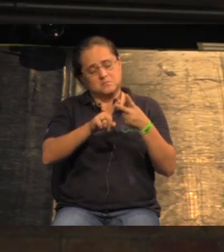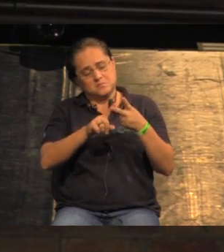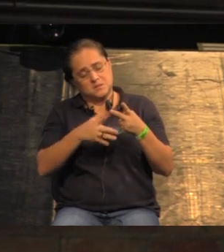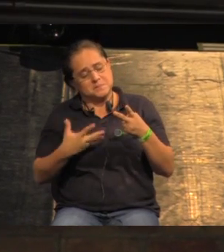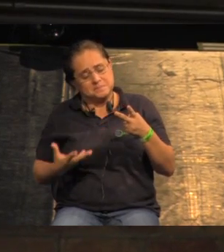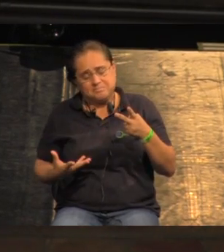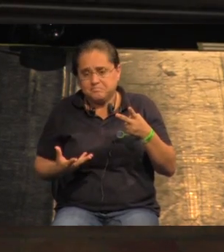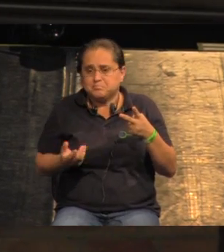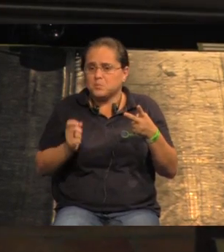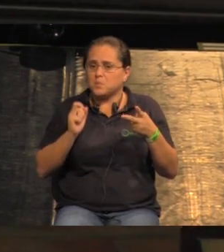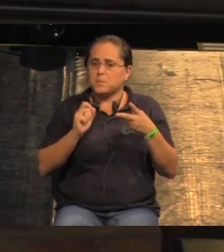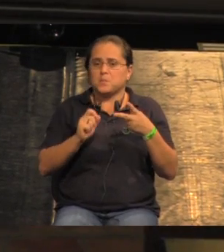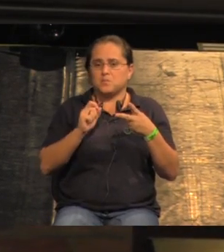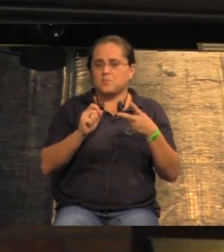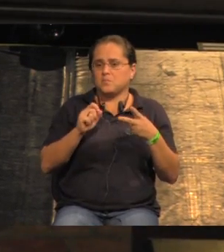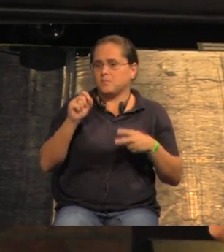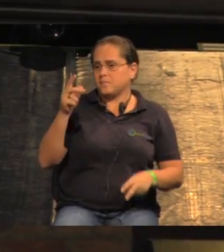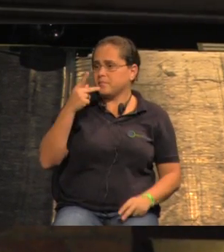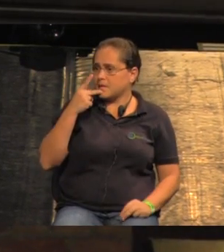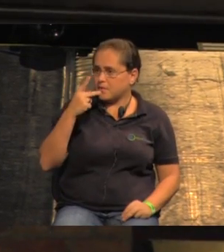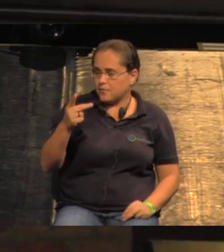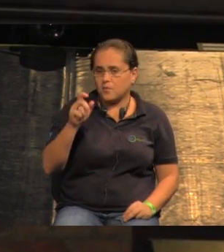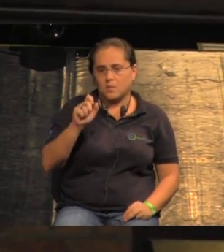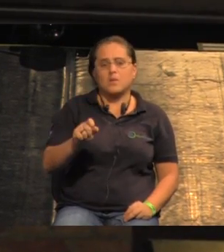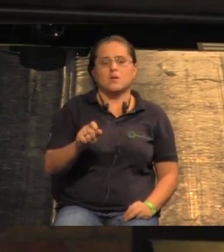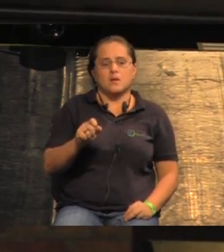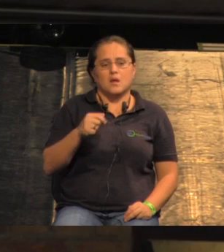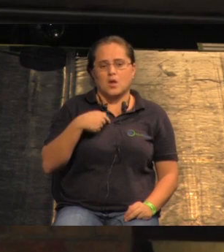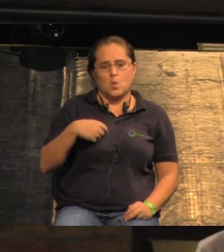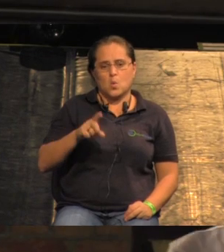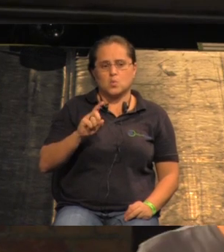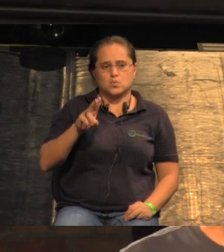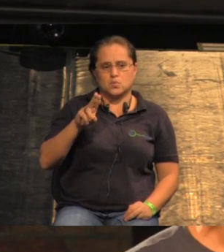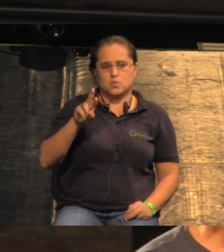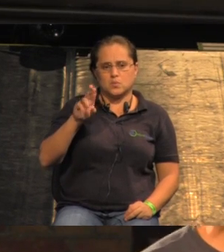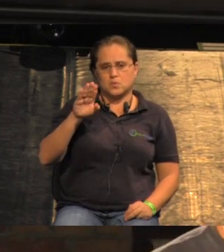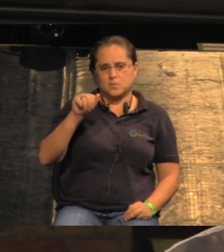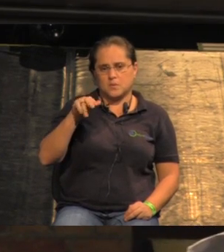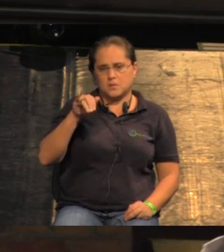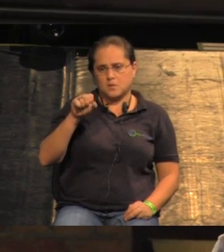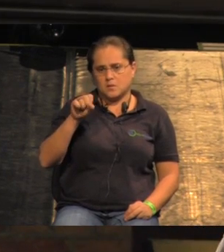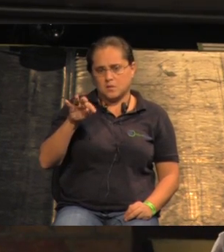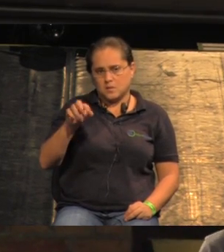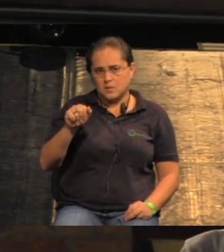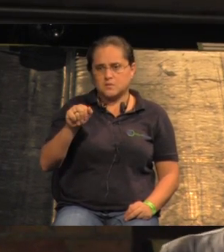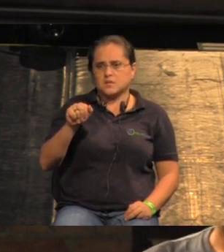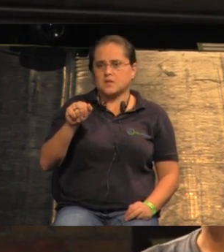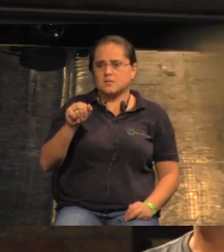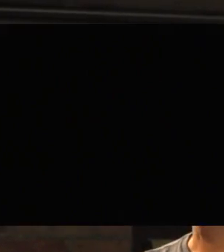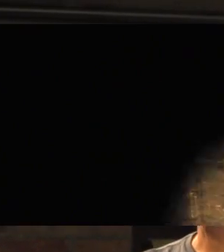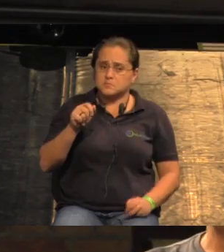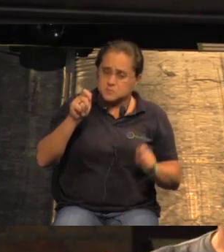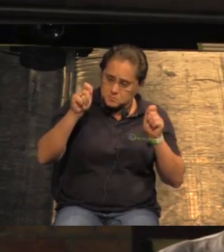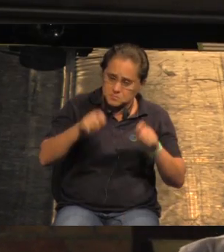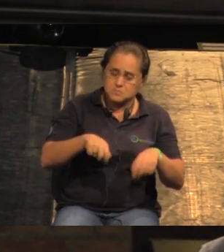colega Filipe. Ele disse que ele não é urbanista. Eu acho que ele é urbanista, assim como a Susan. Eu acho que urbanista é uma área de